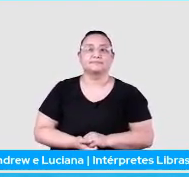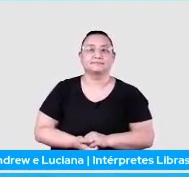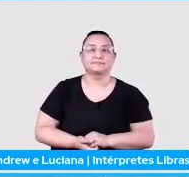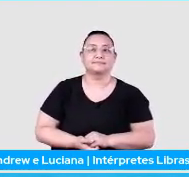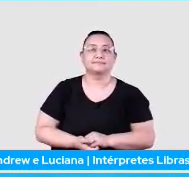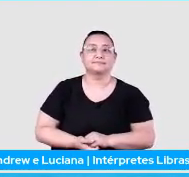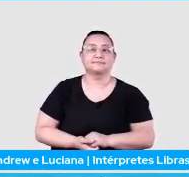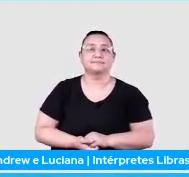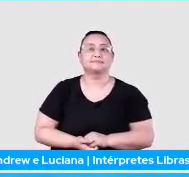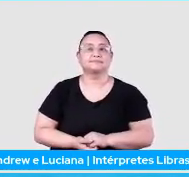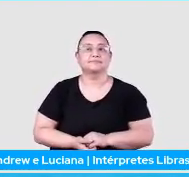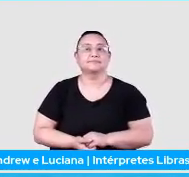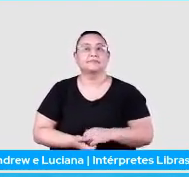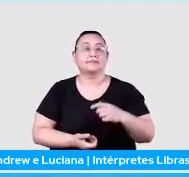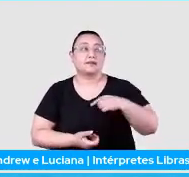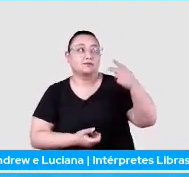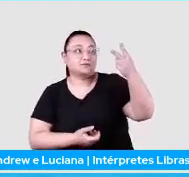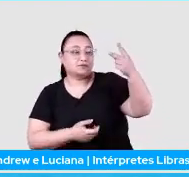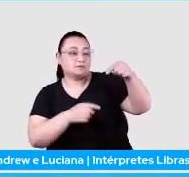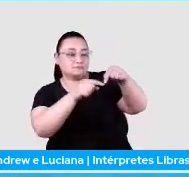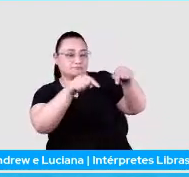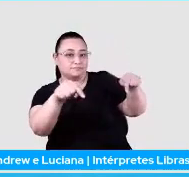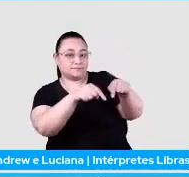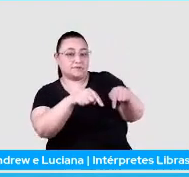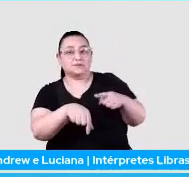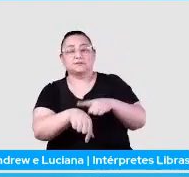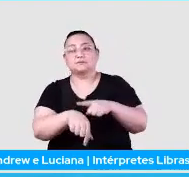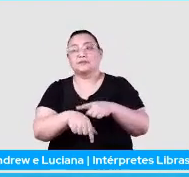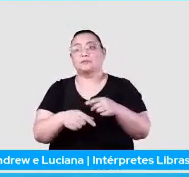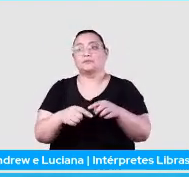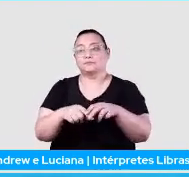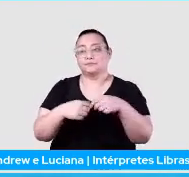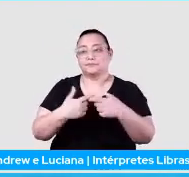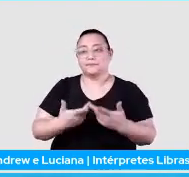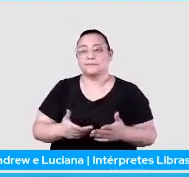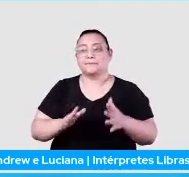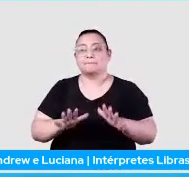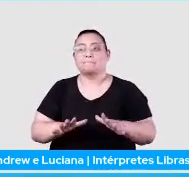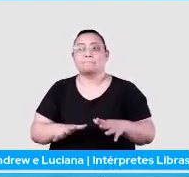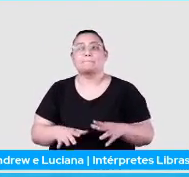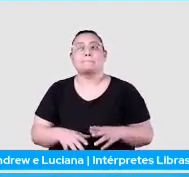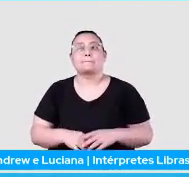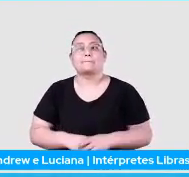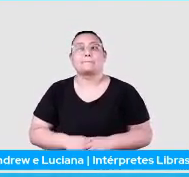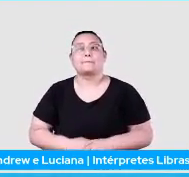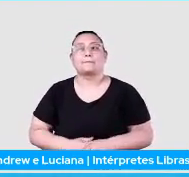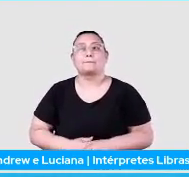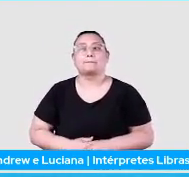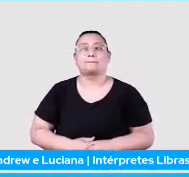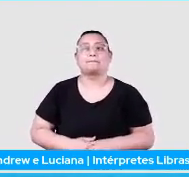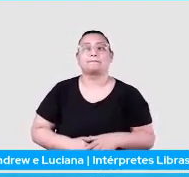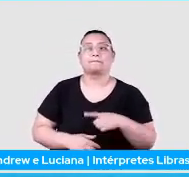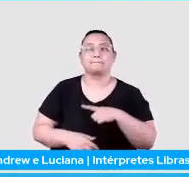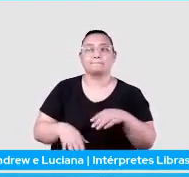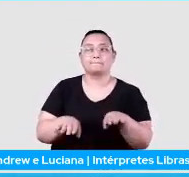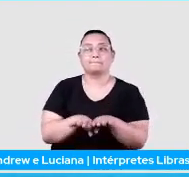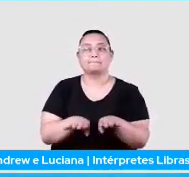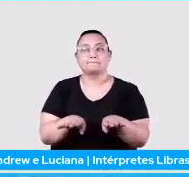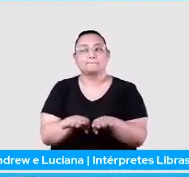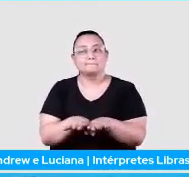passando aqui, mais por cima por causa do tempo. Mas o bag of words nada mais é do que...